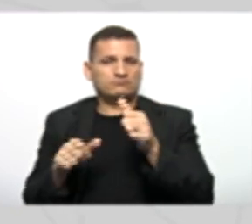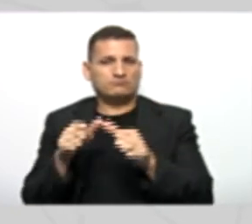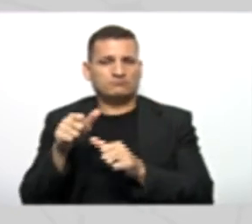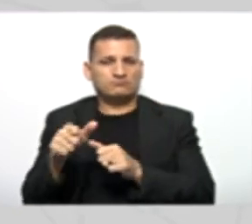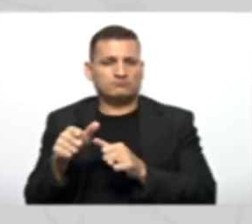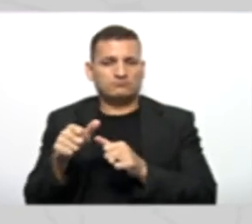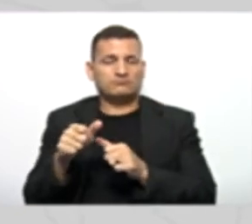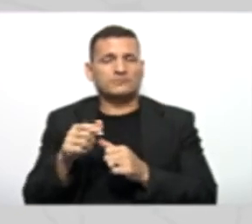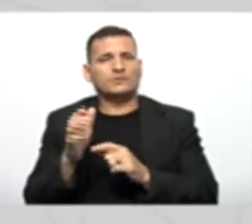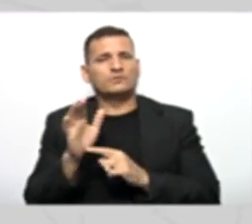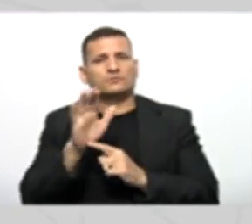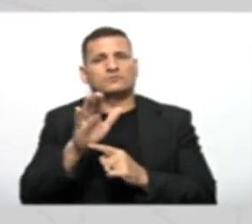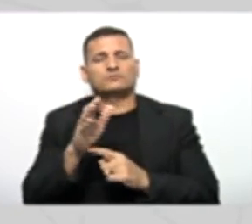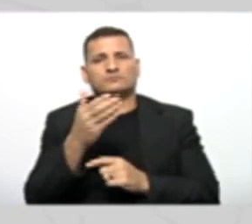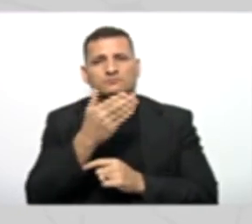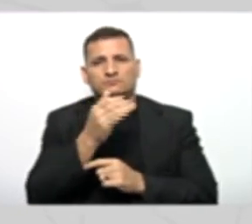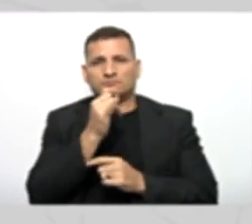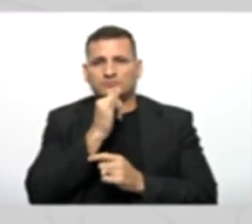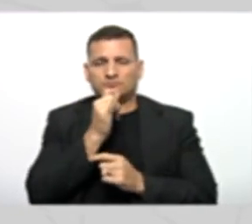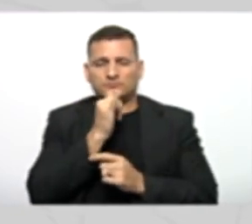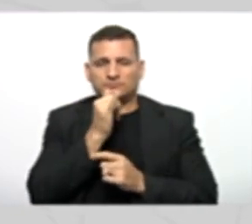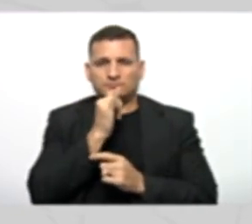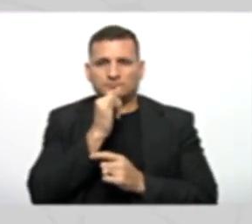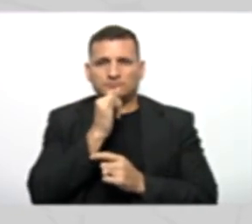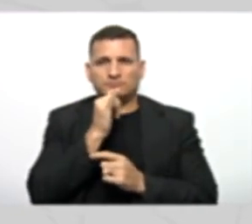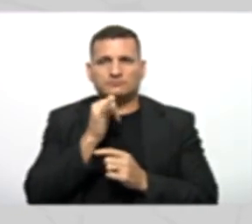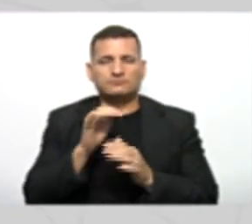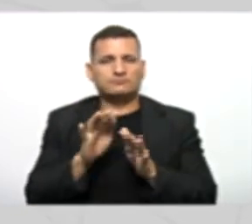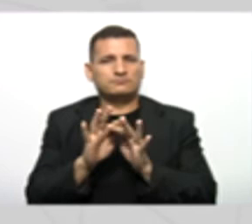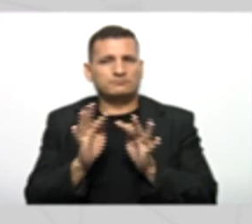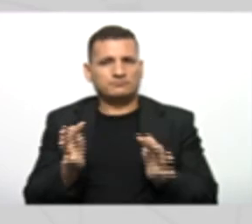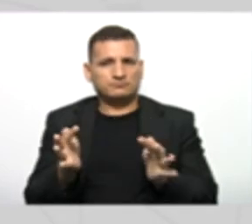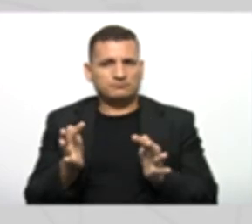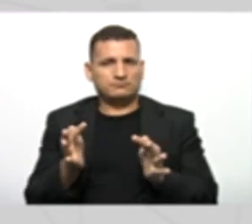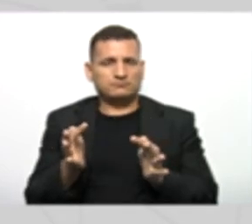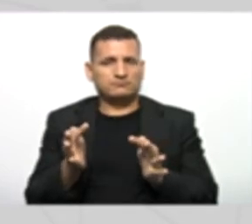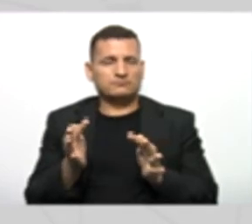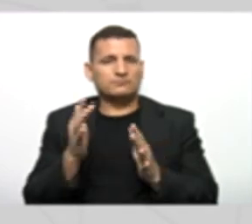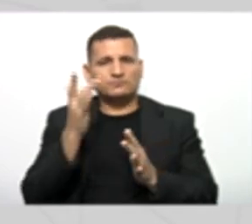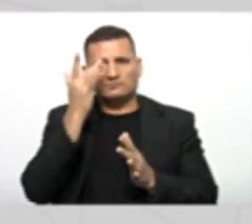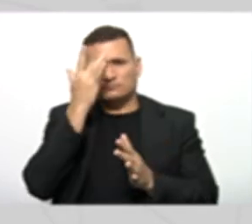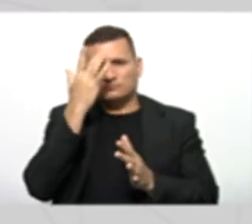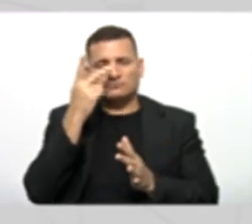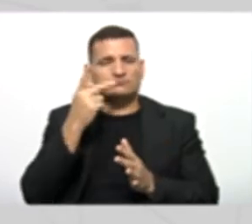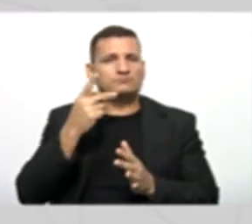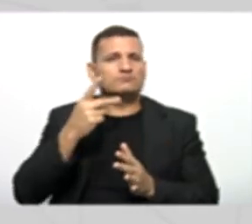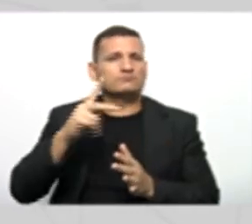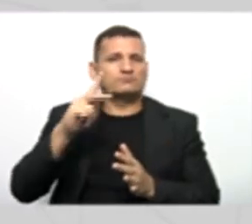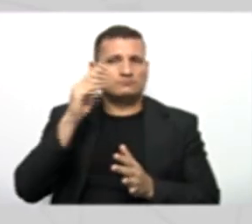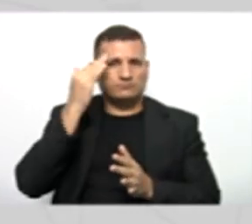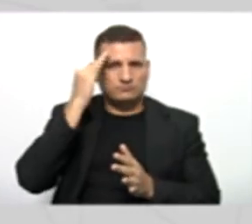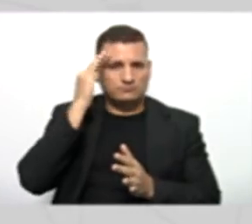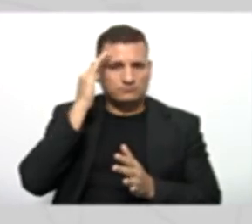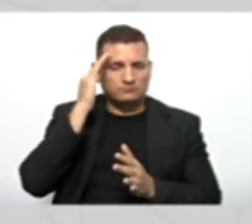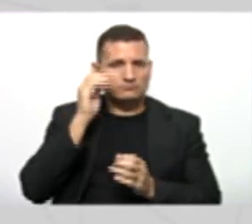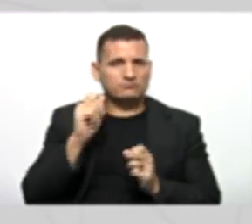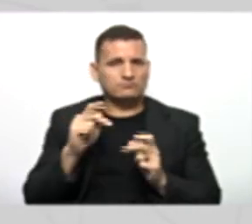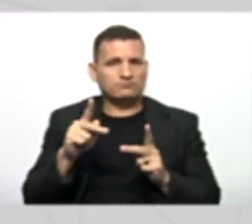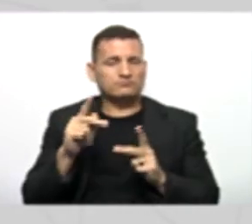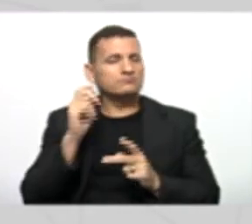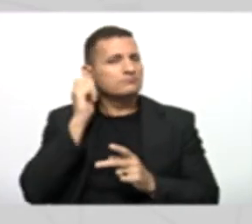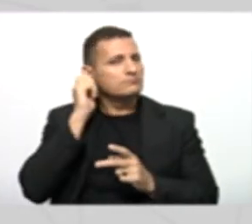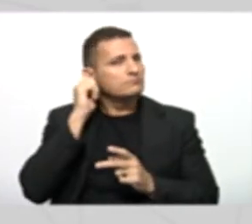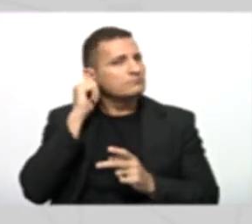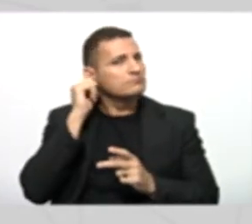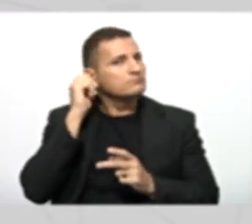Trouxemos esse Exemplo Esse código De exemplo Aqui Bem simples Bem direto Para facilitar A compreensão De vocês Tá ok Então